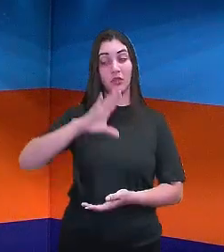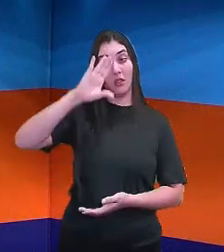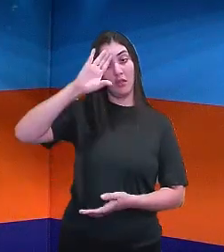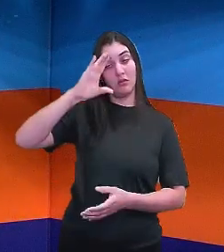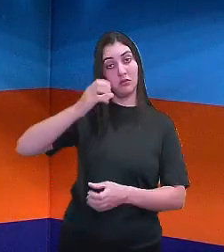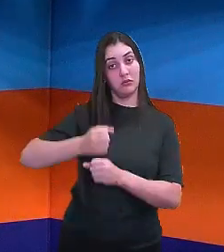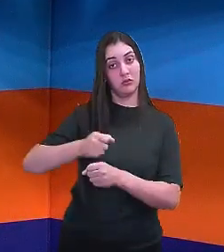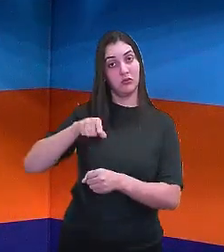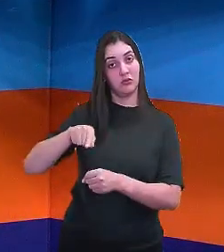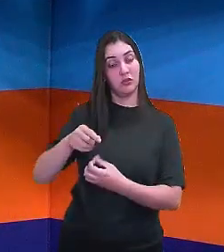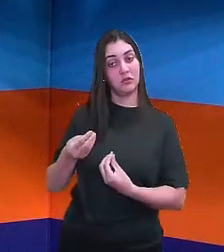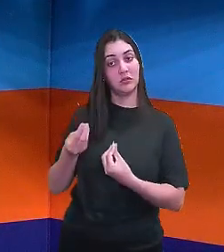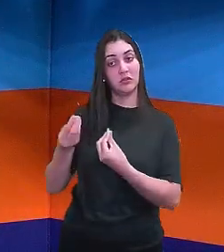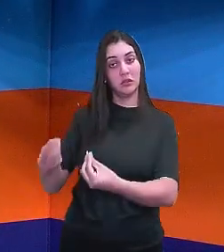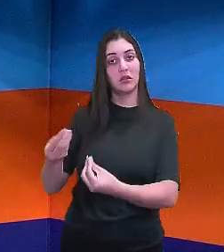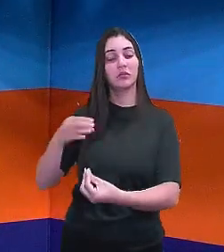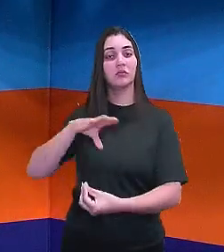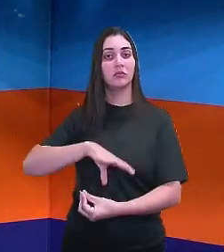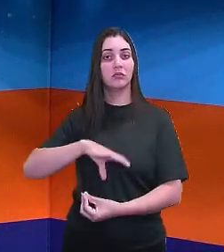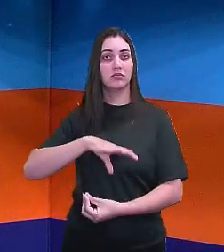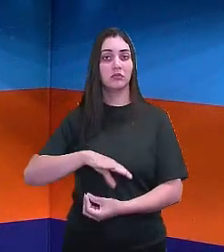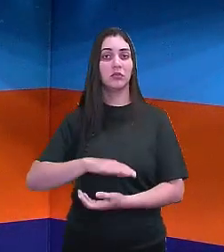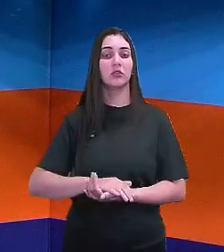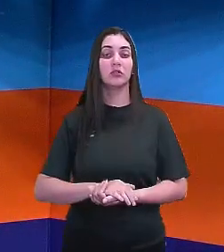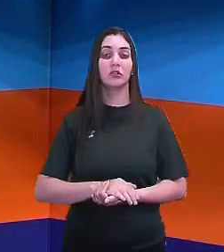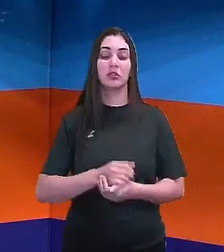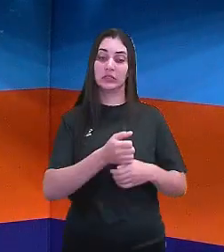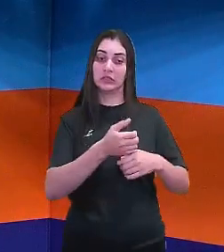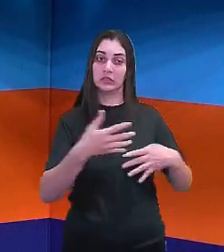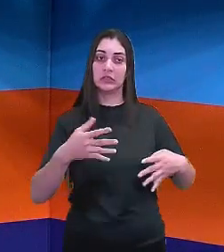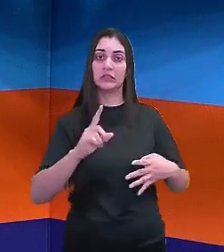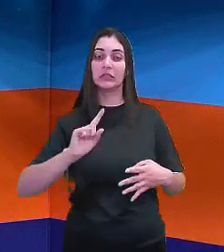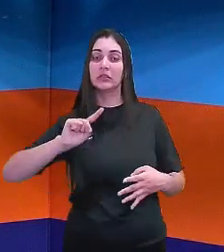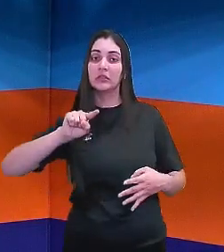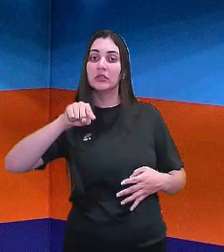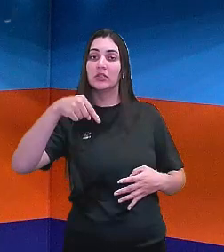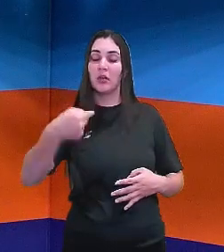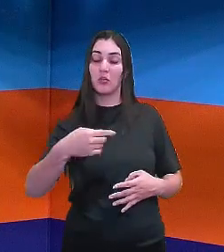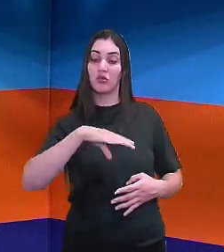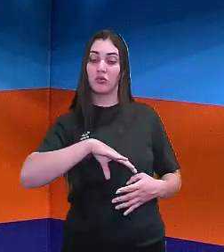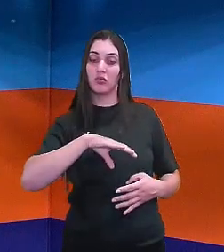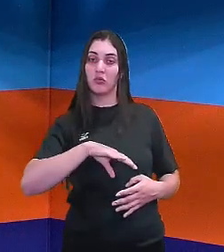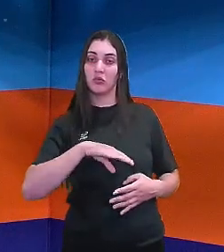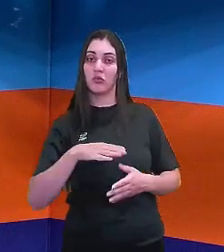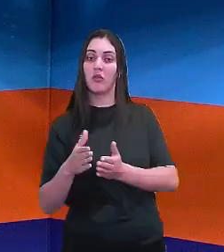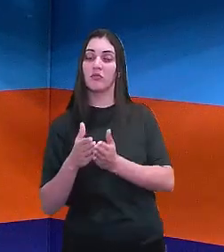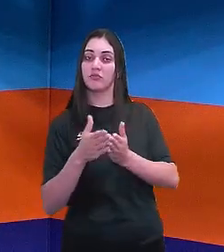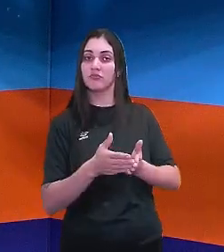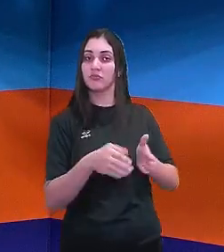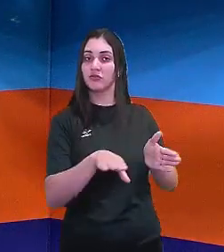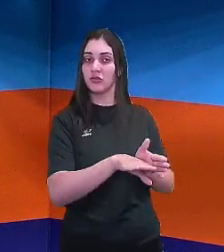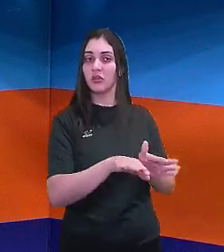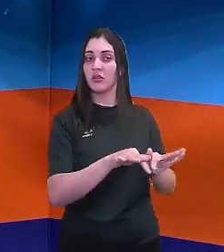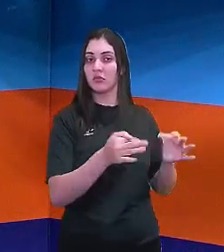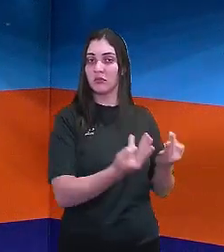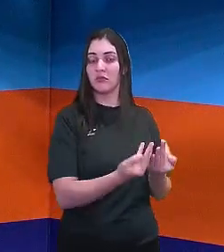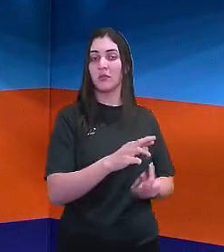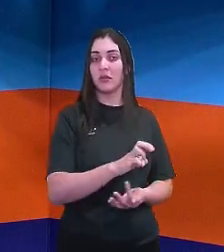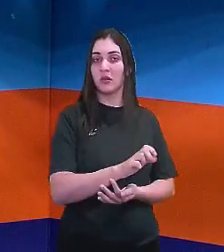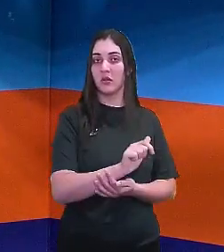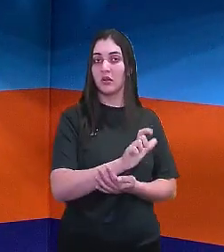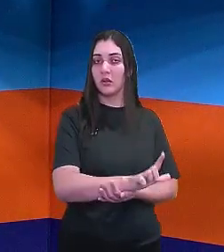aos portugueses na metrópole, depois que esses portugueses vieram com a Família Real. Então,